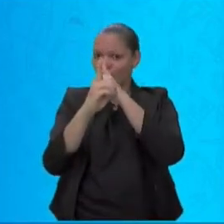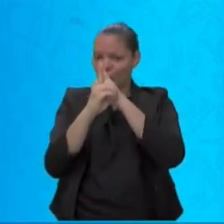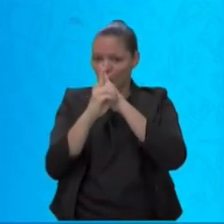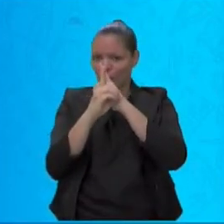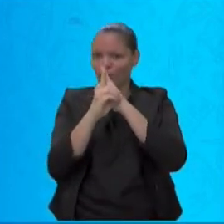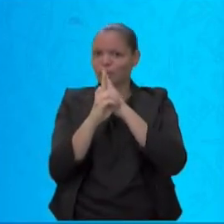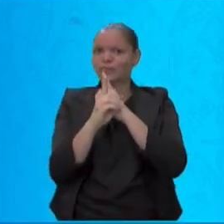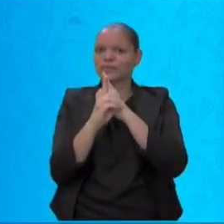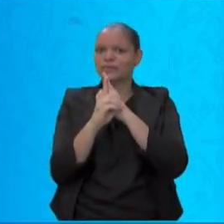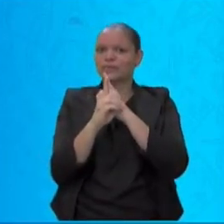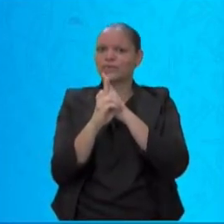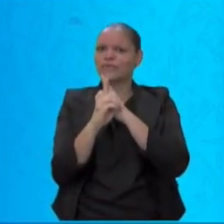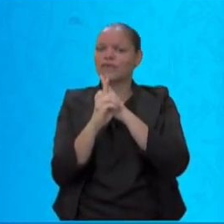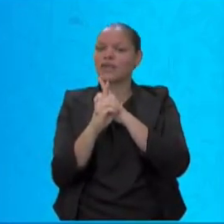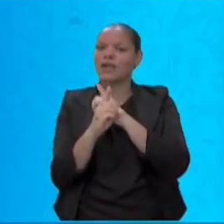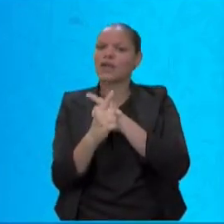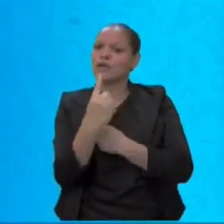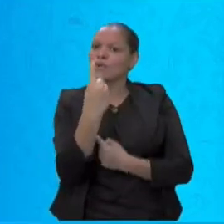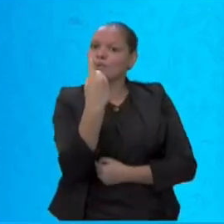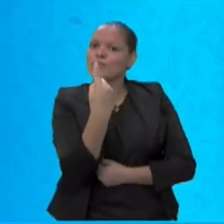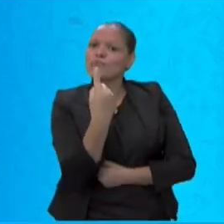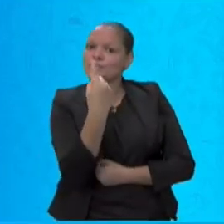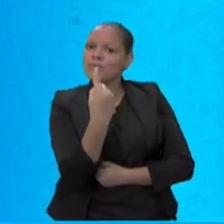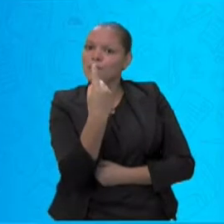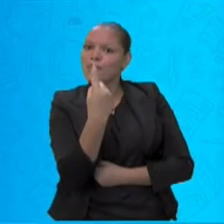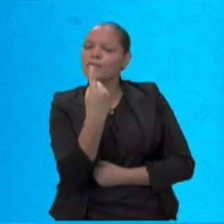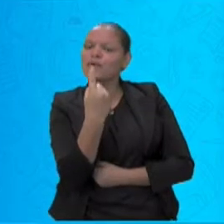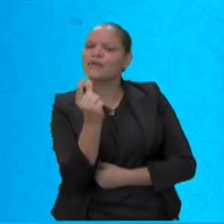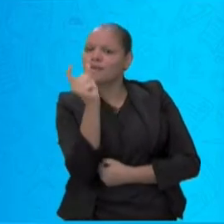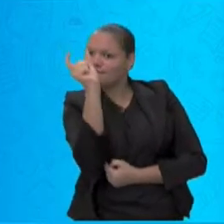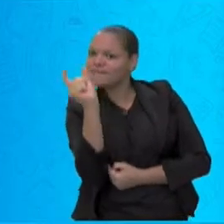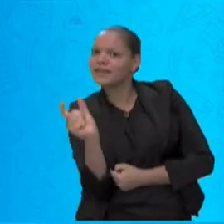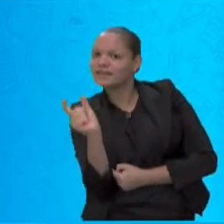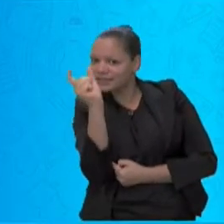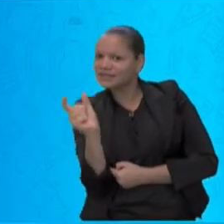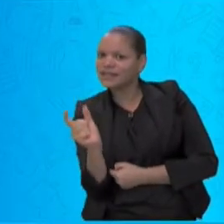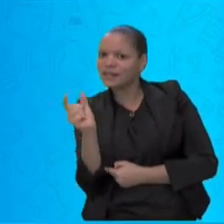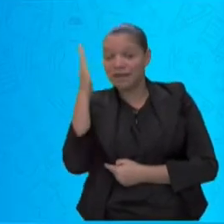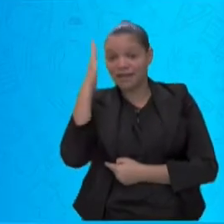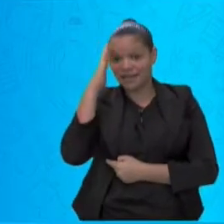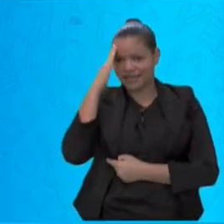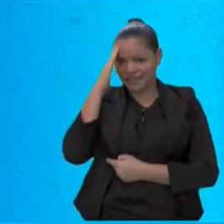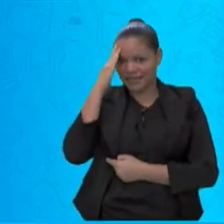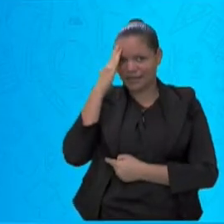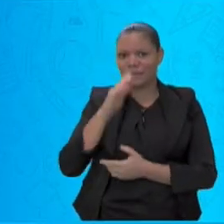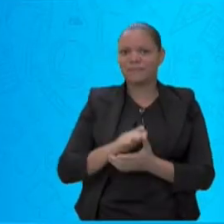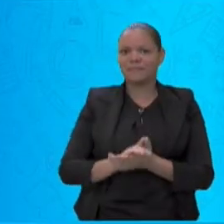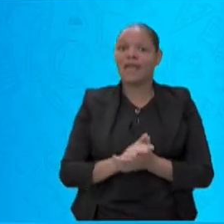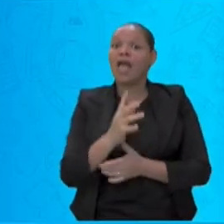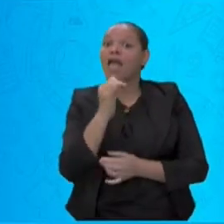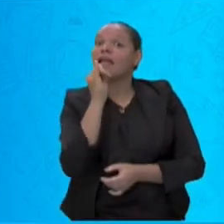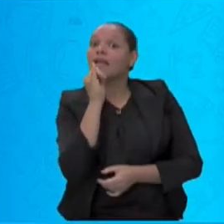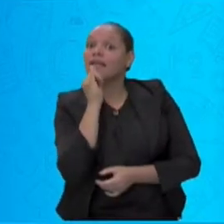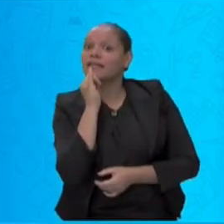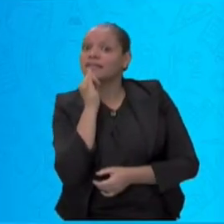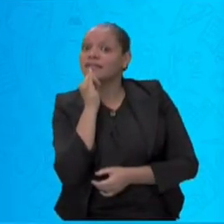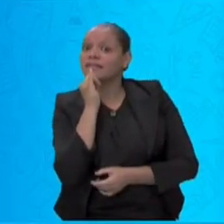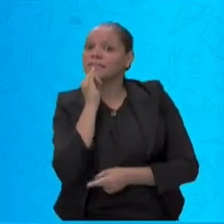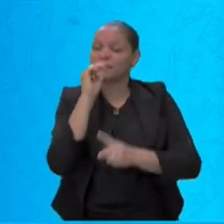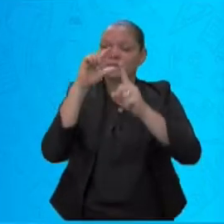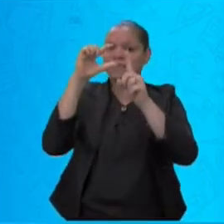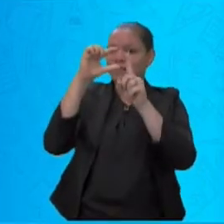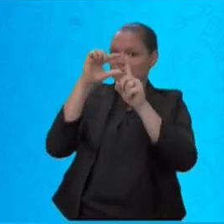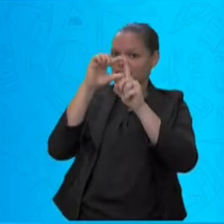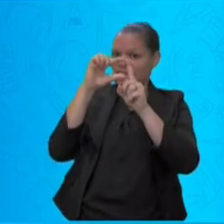vocês entenderem melhor. Prestem atenção. A palavra bicicleta. Como nós vamos separá-la?